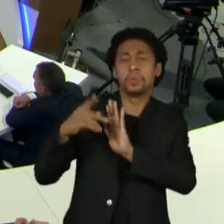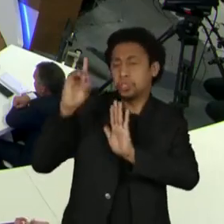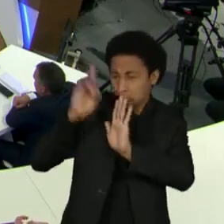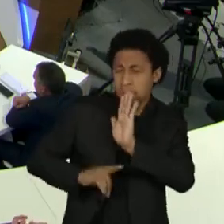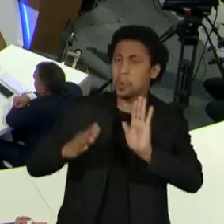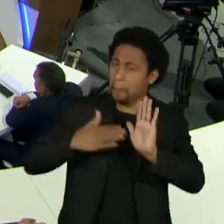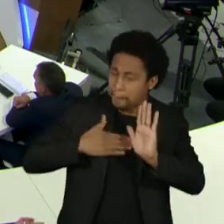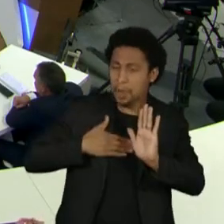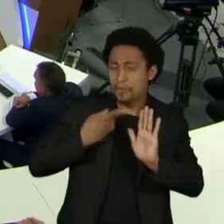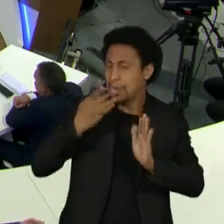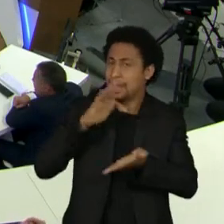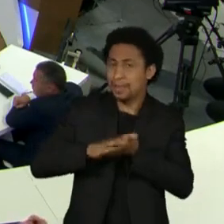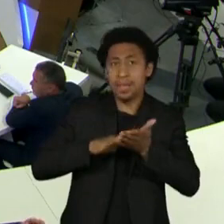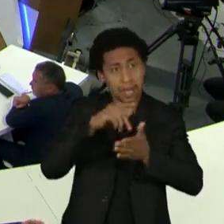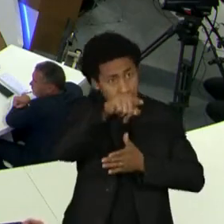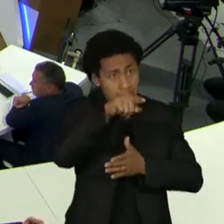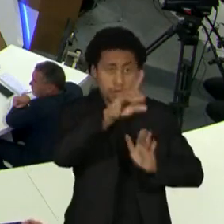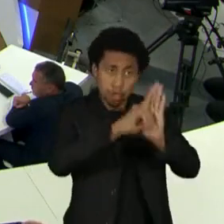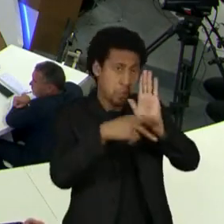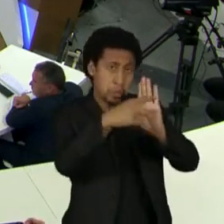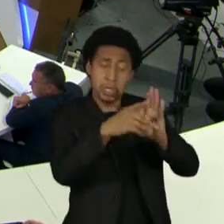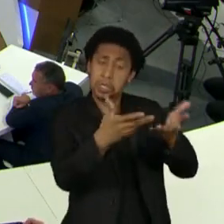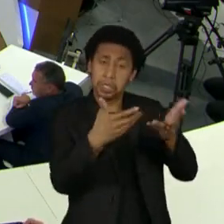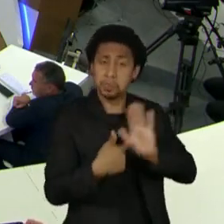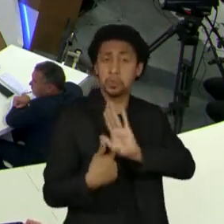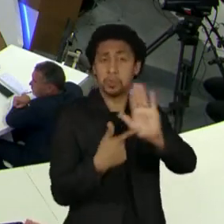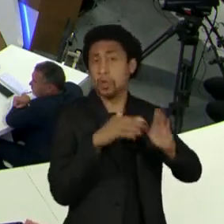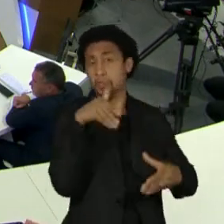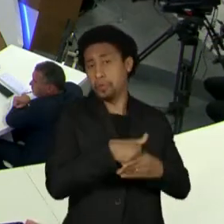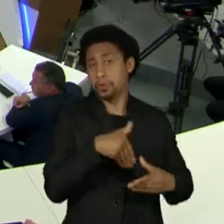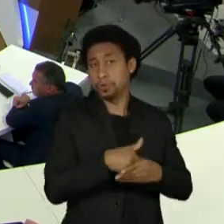ele quis declarar é um direito dele. Tatiana, você tinha pedido, não? Não,